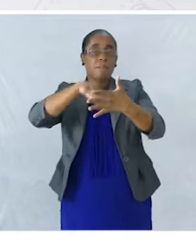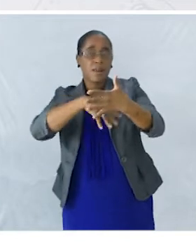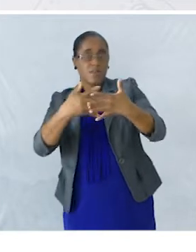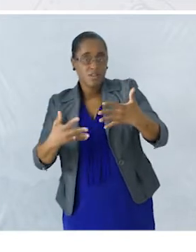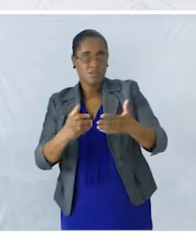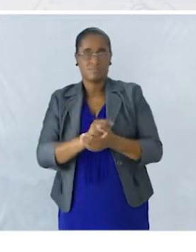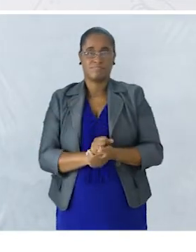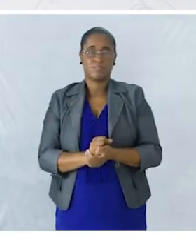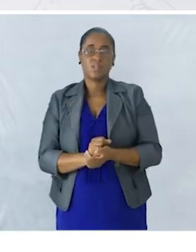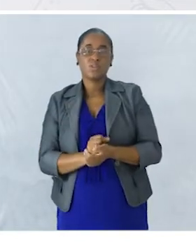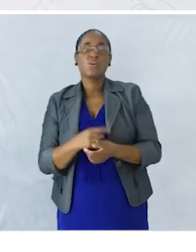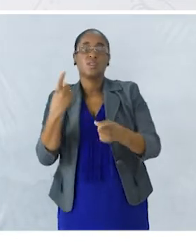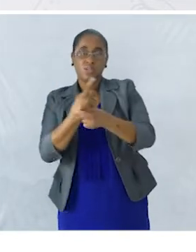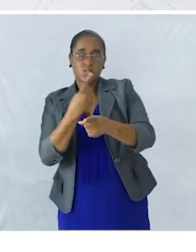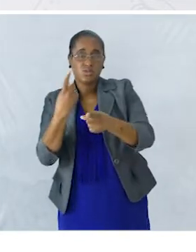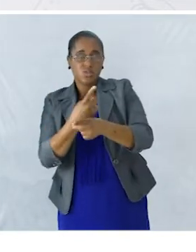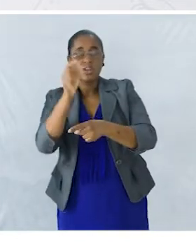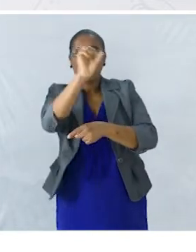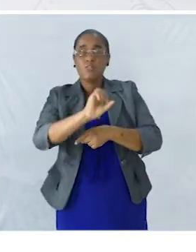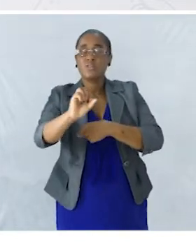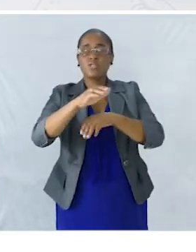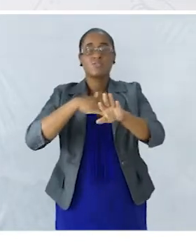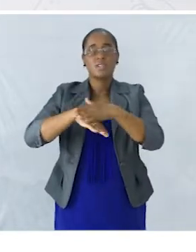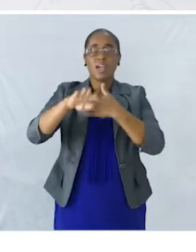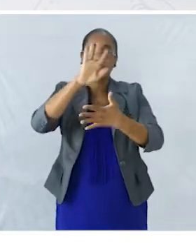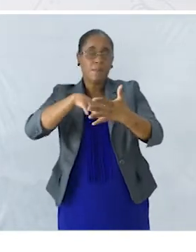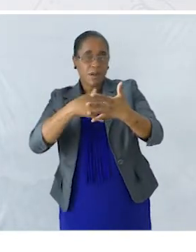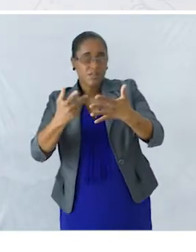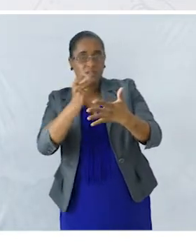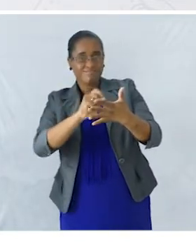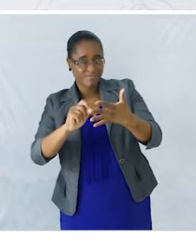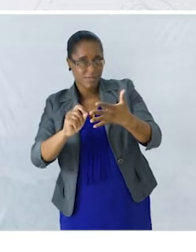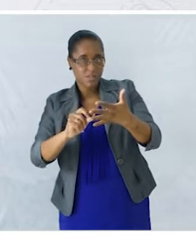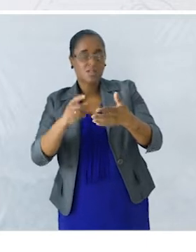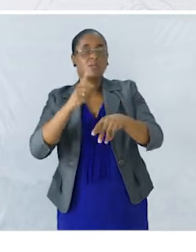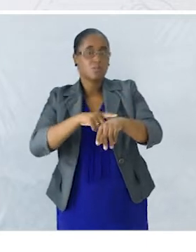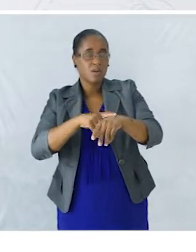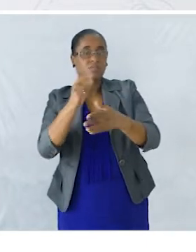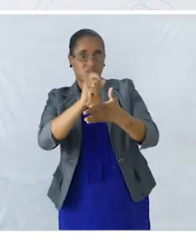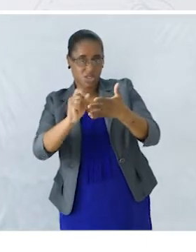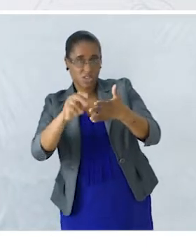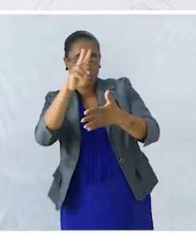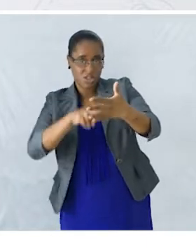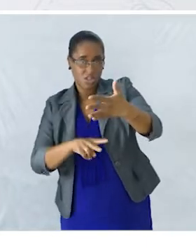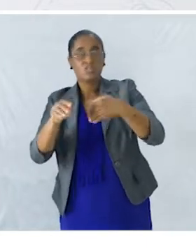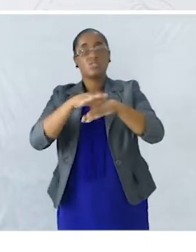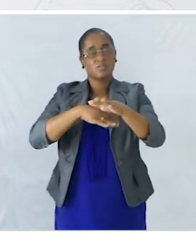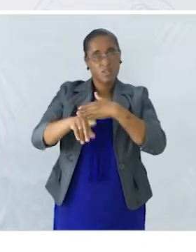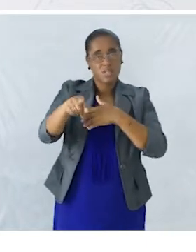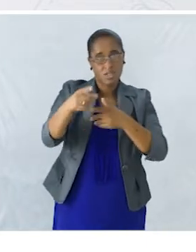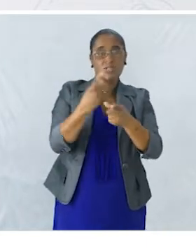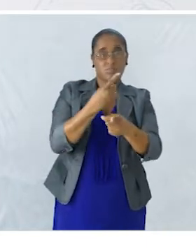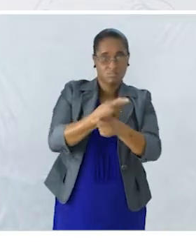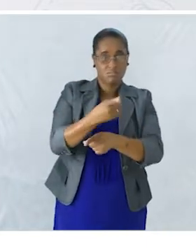vocês Puseram na planificação No momento Da textualização Vão fazer uso Desses elementos E garantindo A